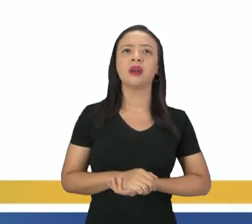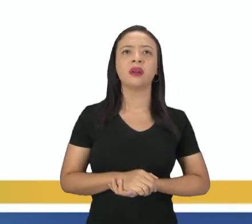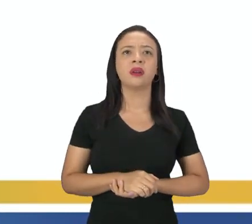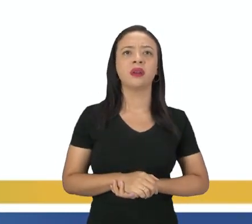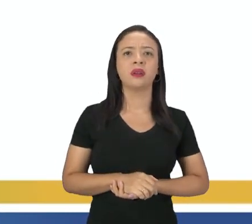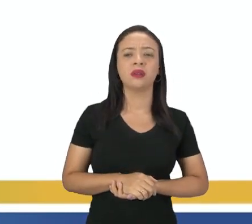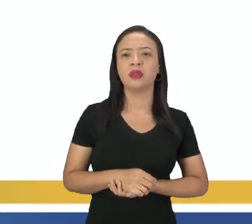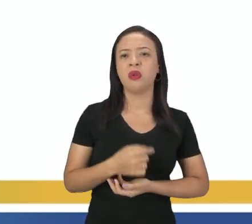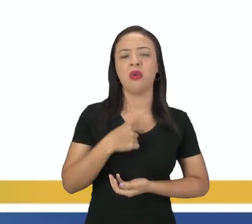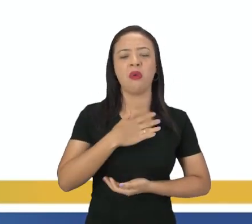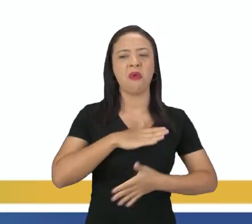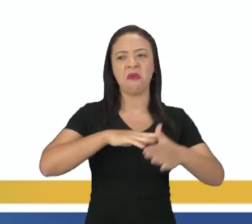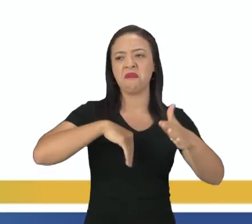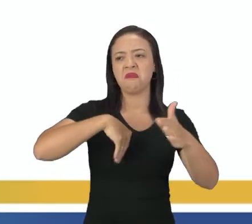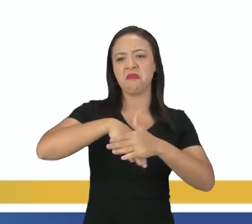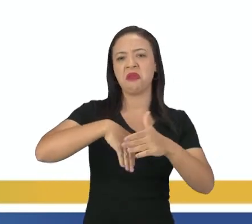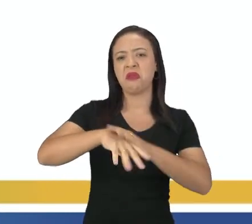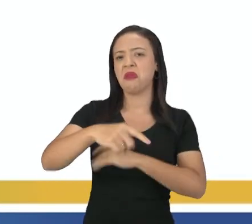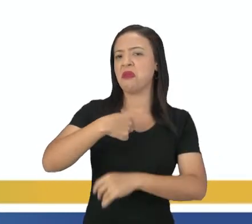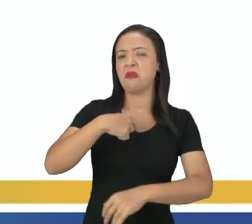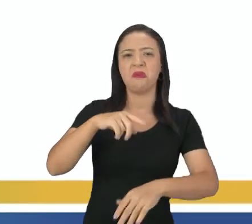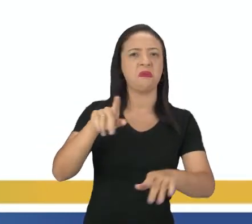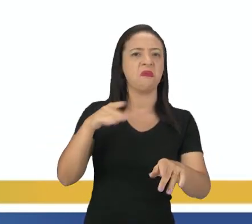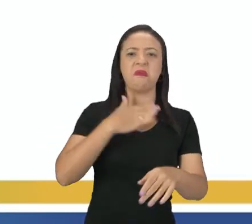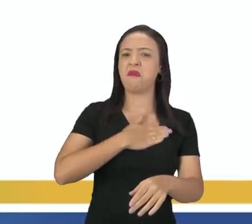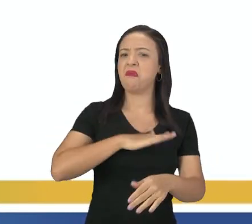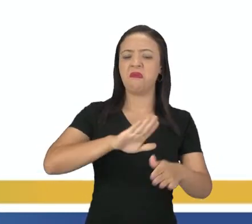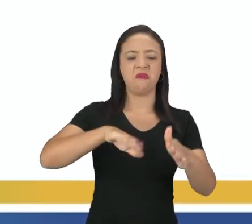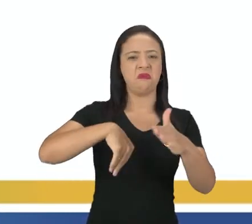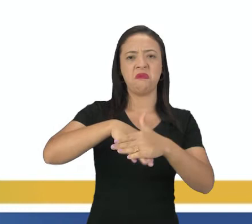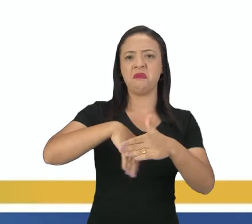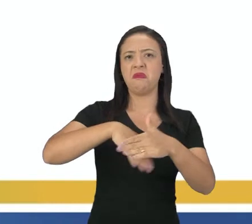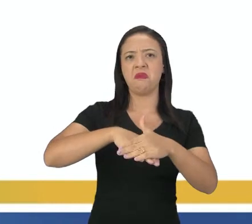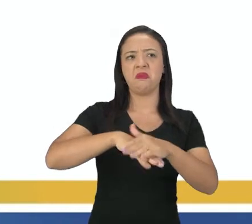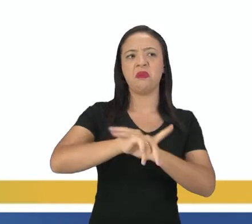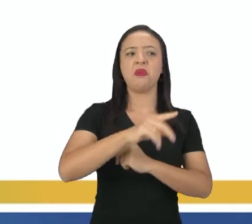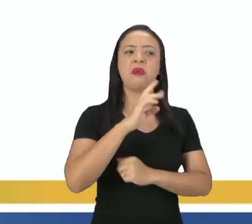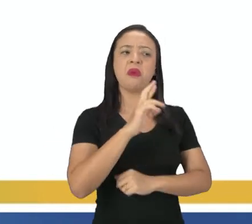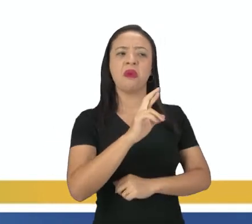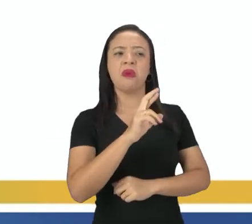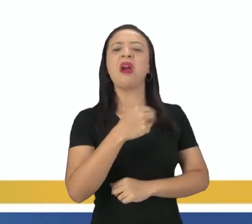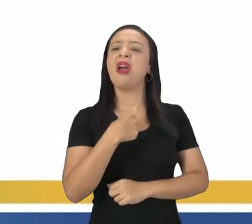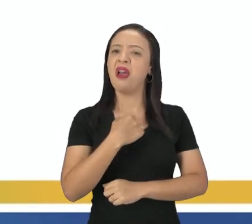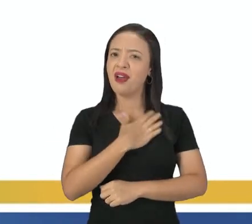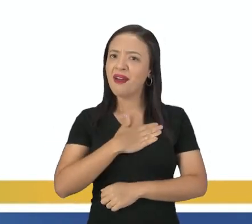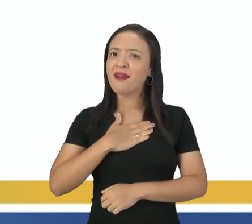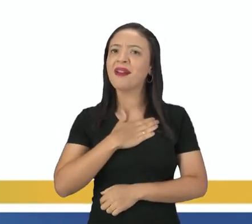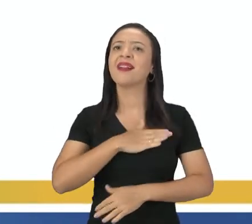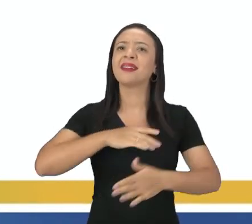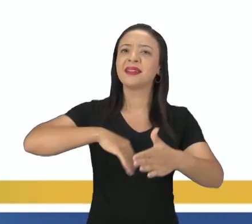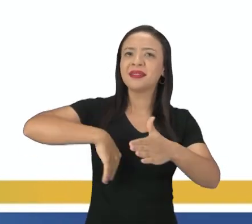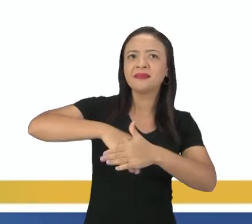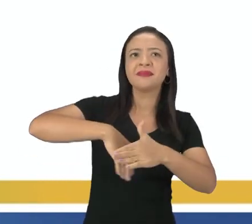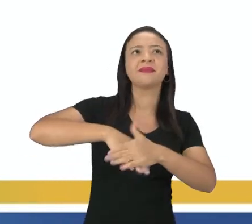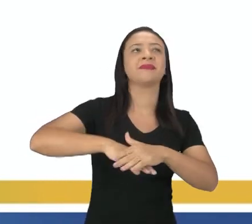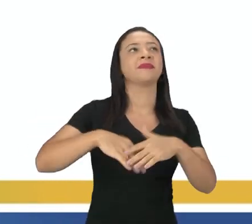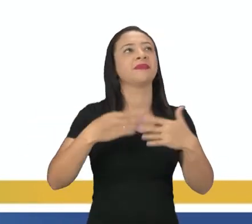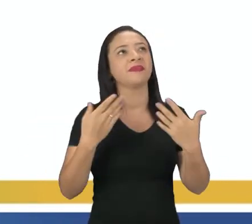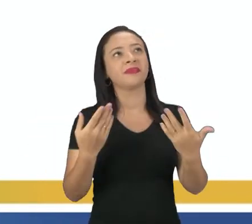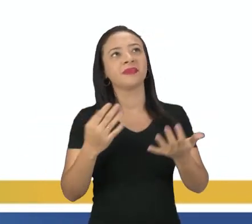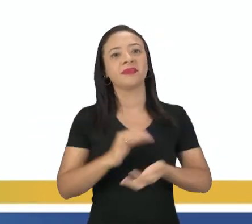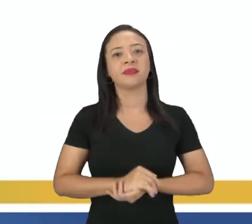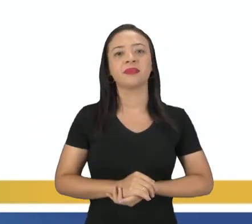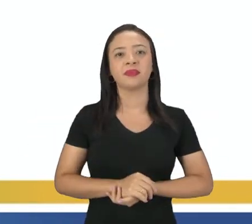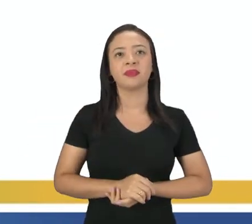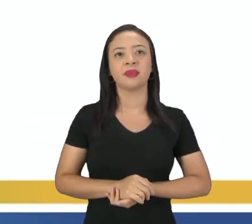A mim tampouco. Ou seja, eu também não gosto de futebol. Aí o outro diz. mim sim. A mim me gusta futebol, né? Então, a mim